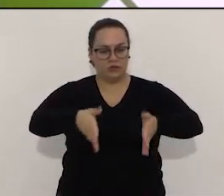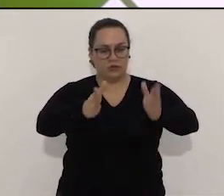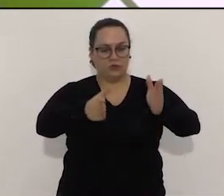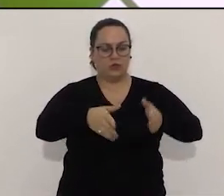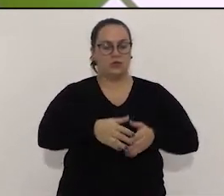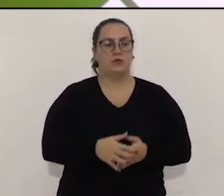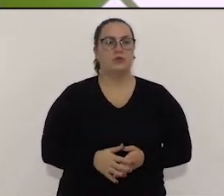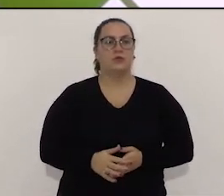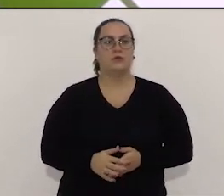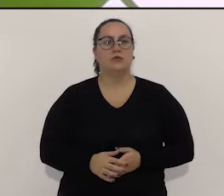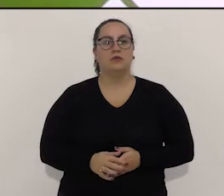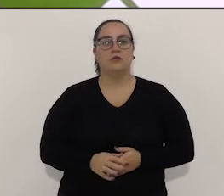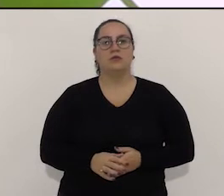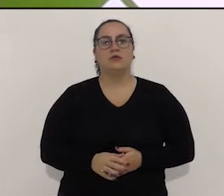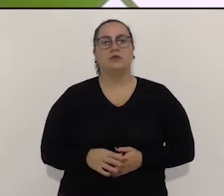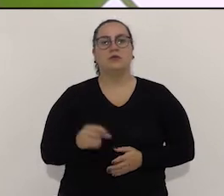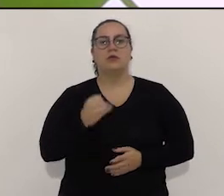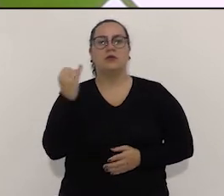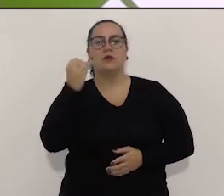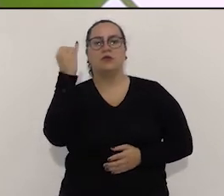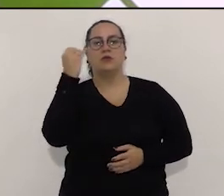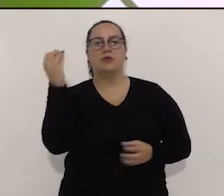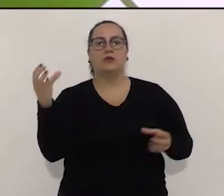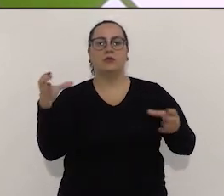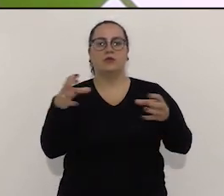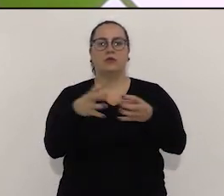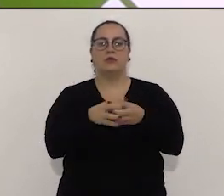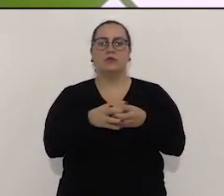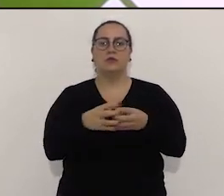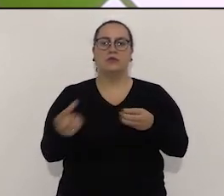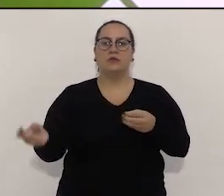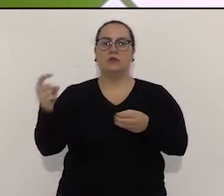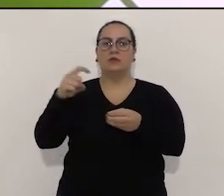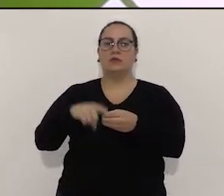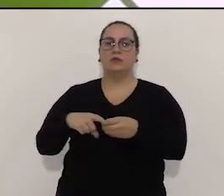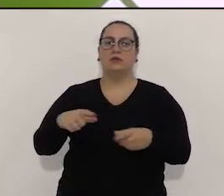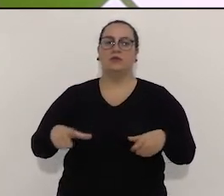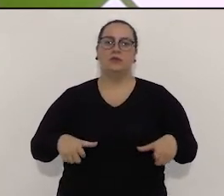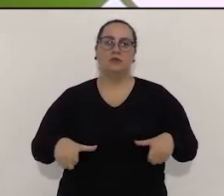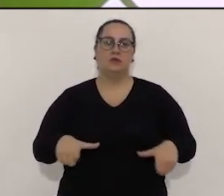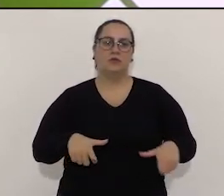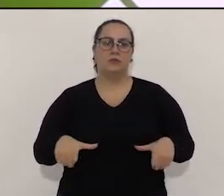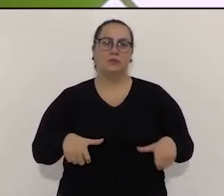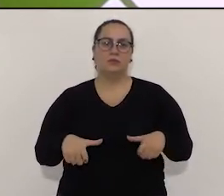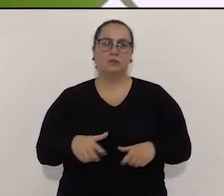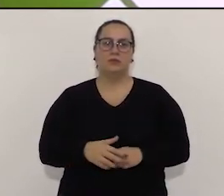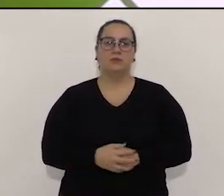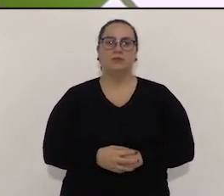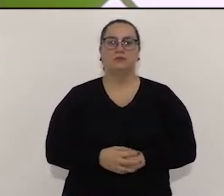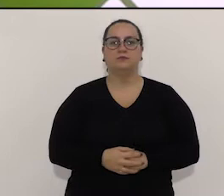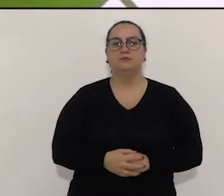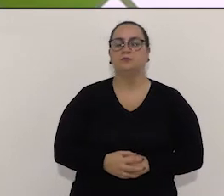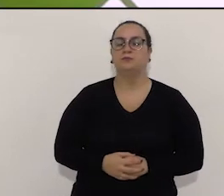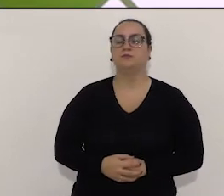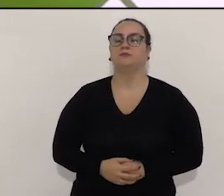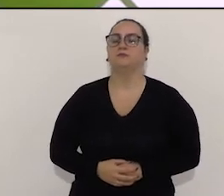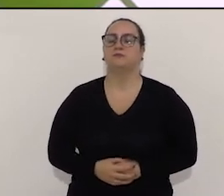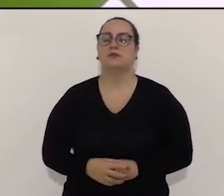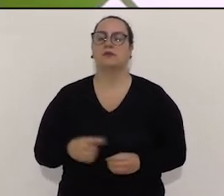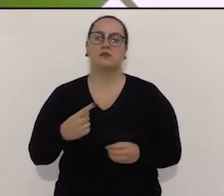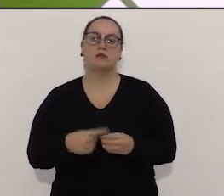Mas eu acho que precisa ter um aporte importante de instalação de empresas aqui em Avaré. Tem o problema de ser uma cidade